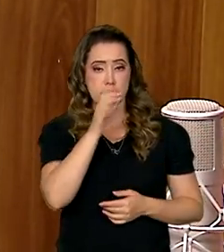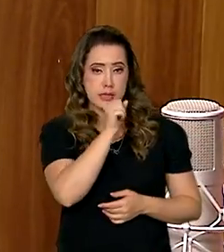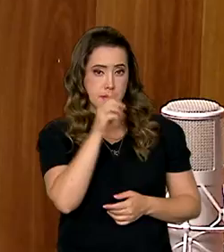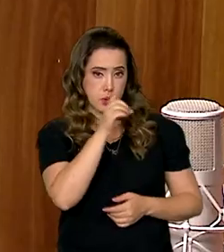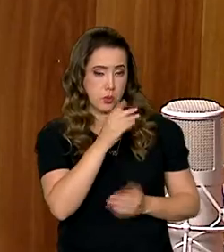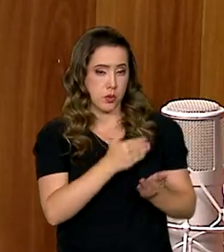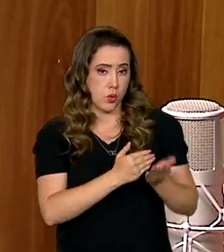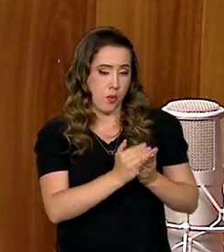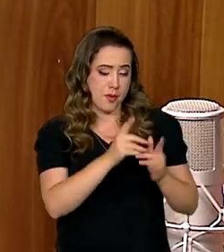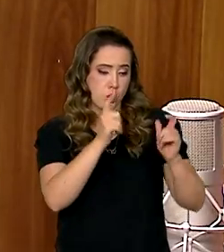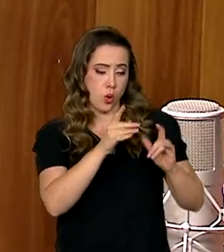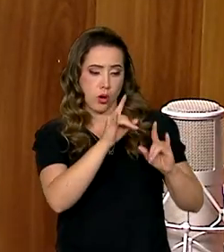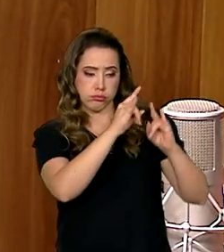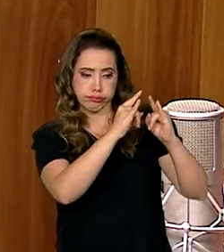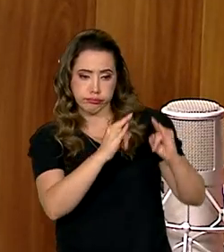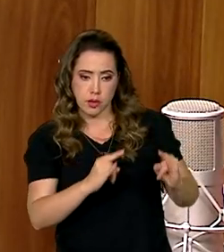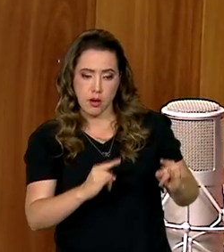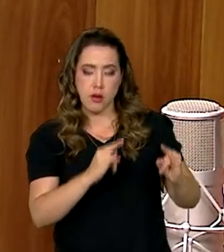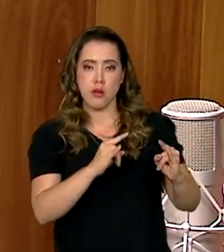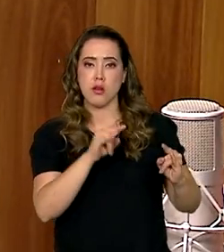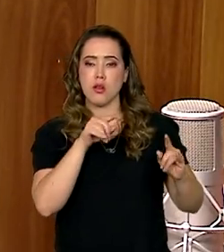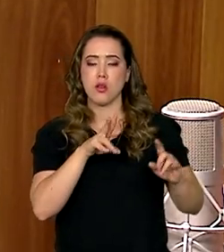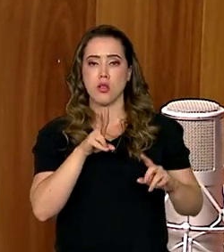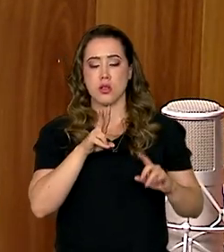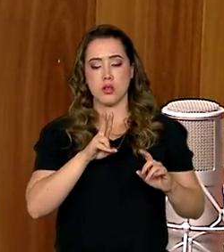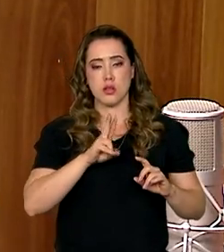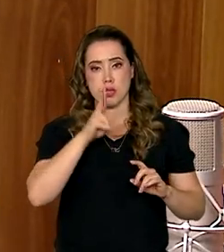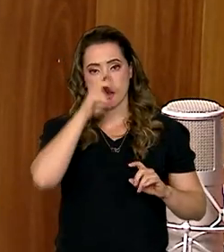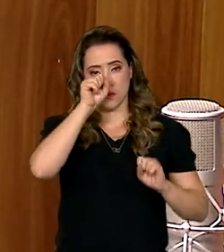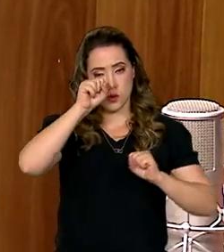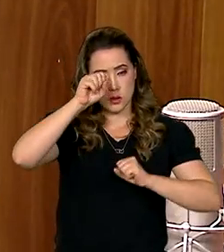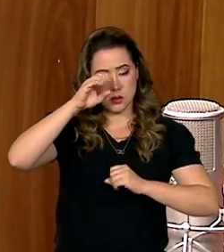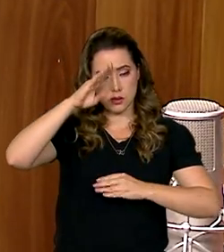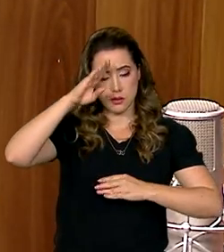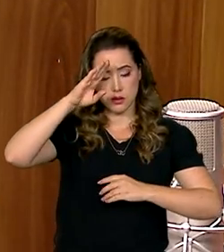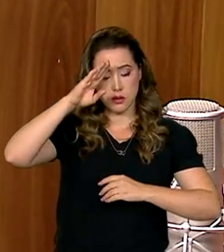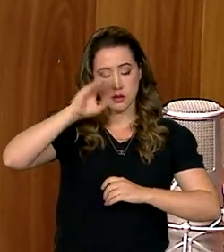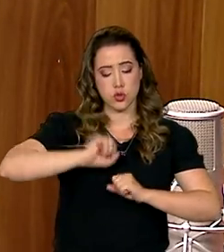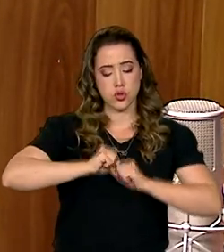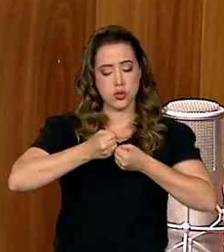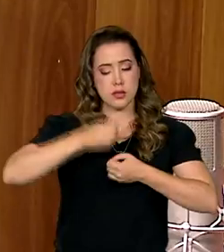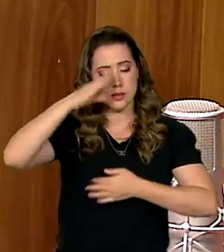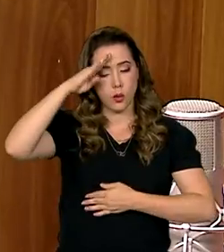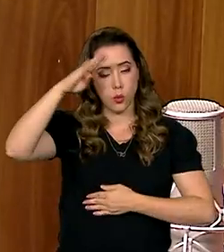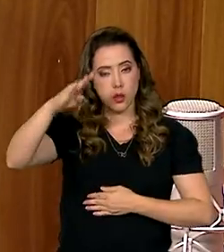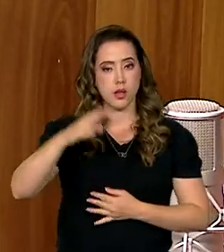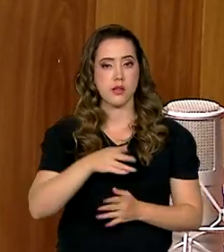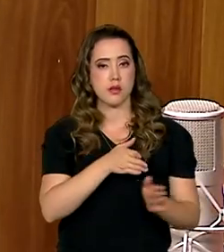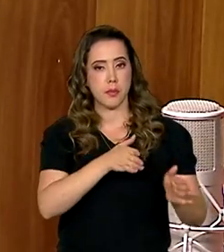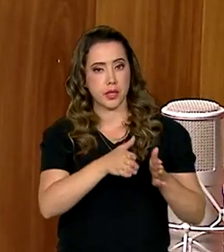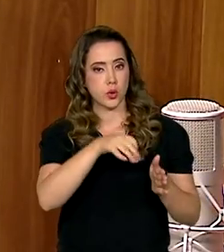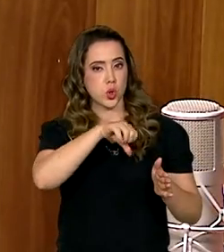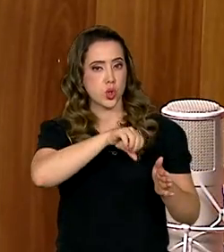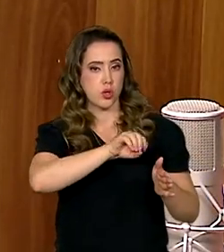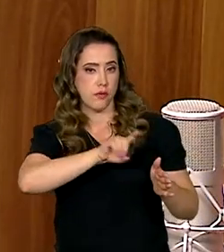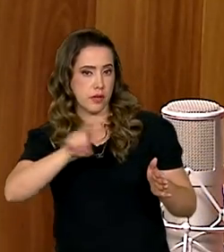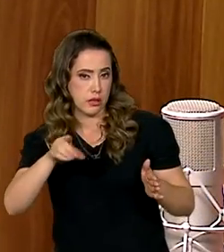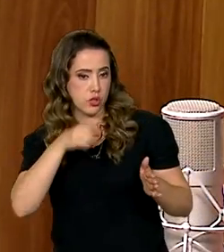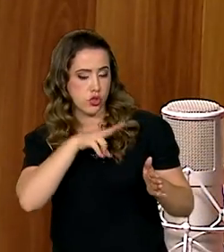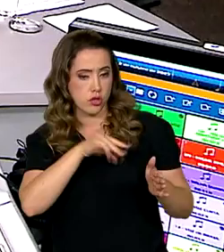semana o acampamento lá das forças de segurança, que vão ficar ali durante 90 dias,